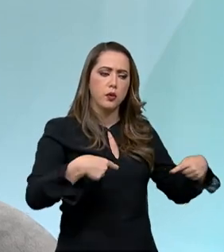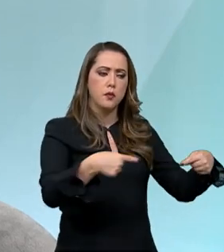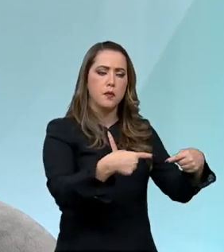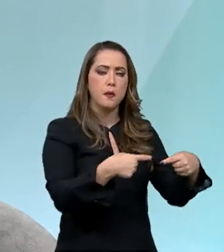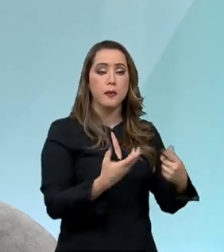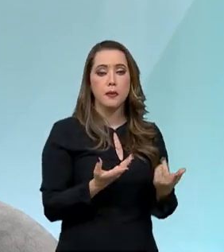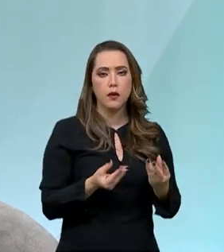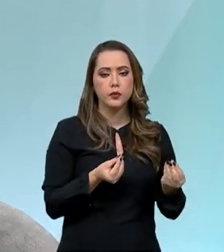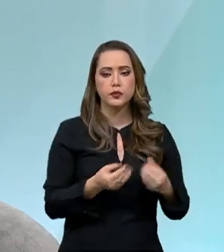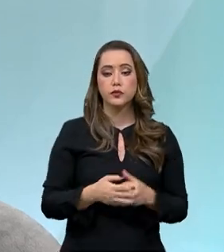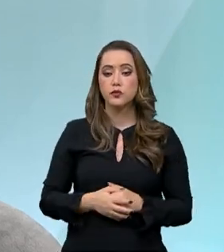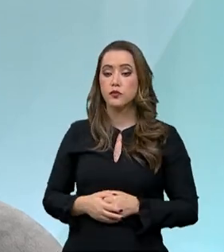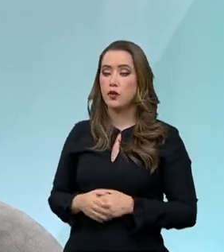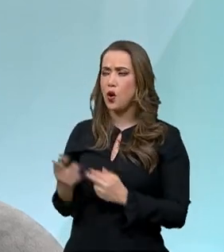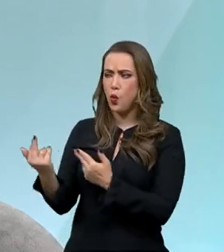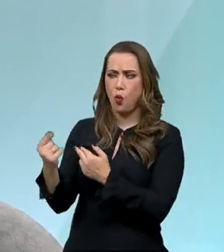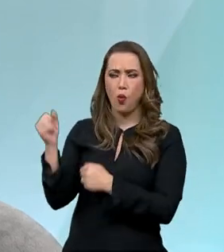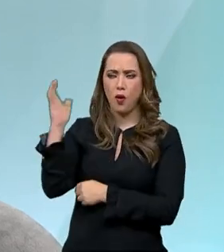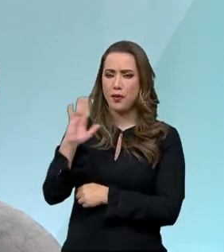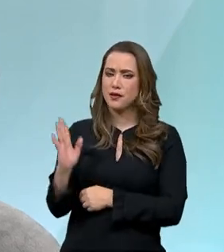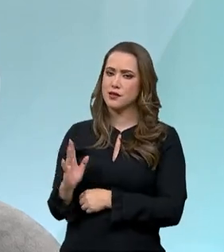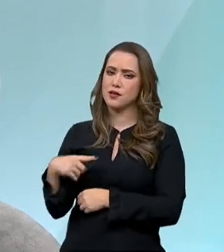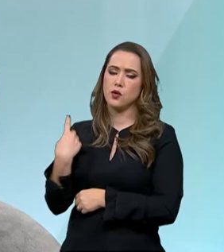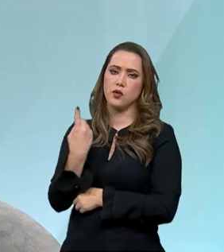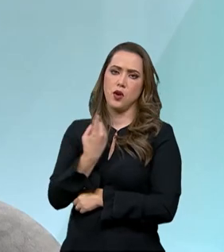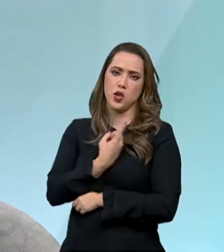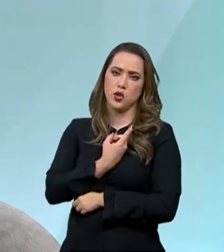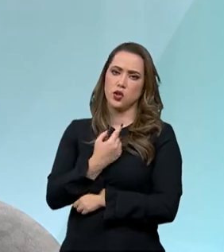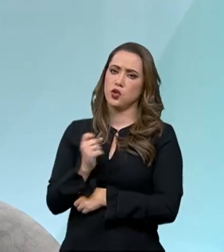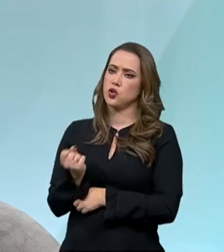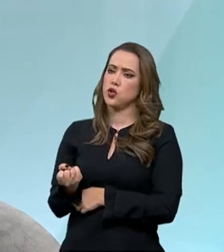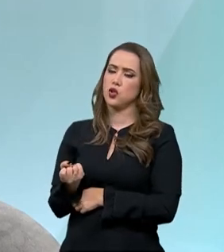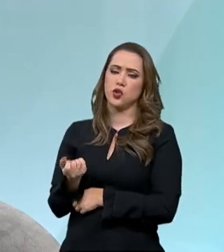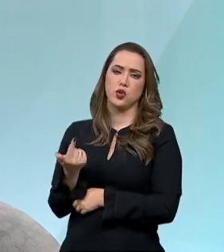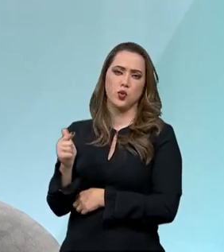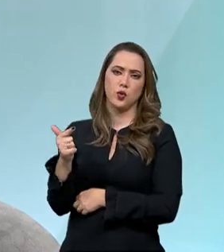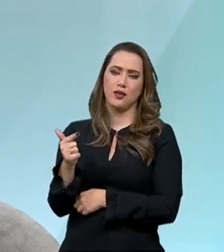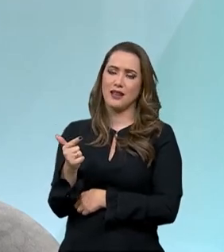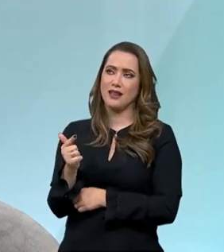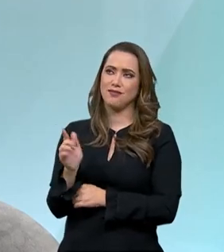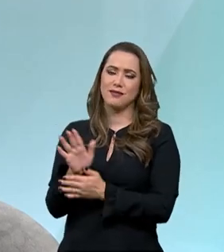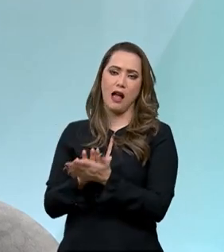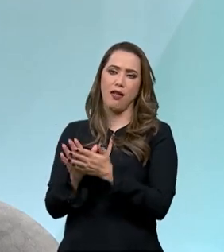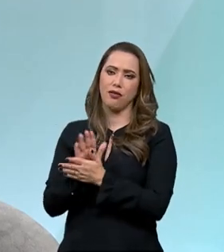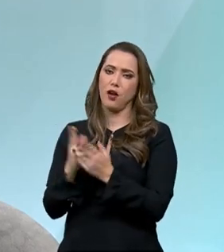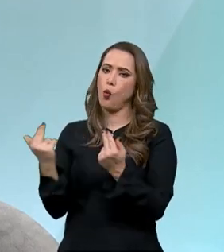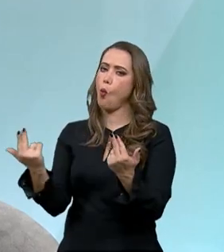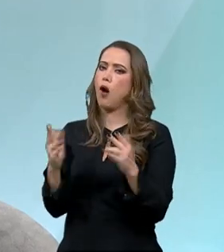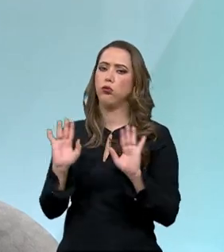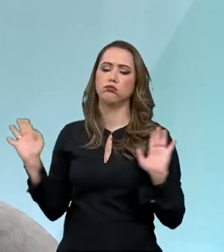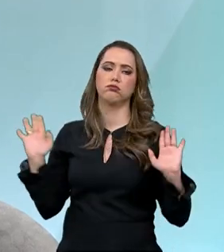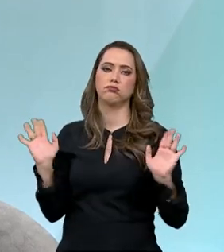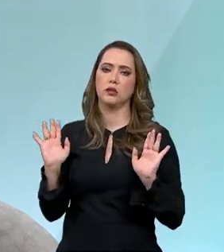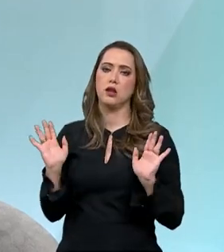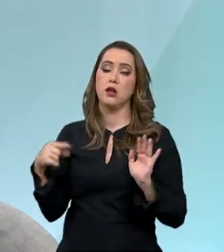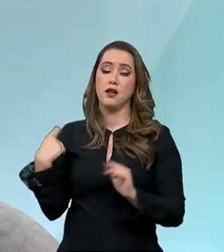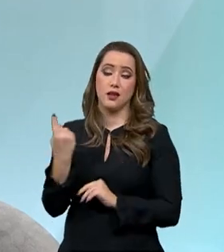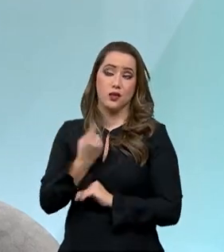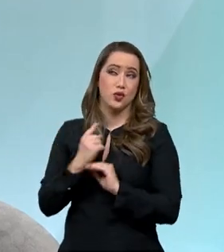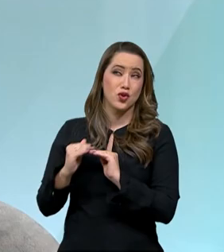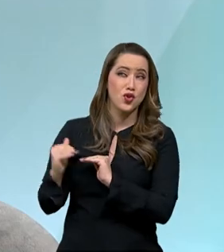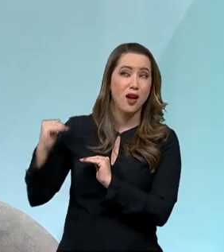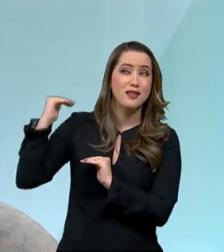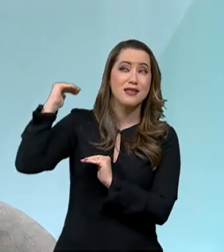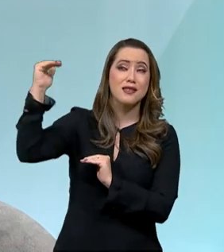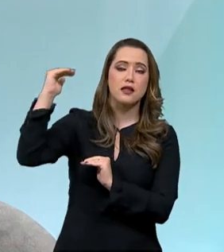a capacidade do Brasil, no cinturão tropical nós não temos ninguém que consiga ser tão produtivo, tão